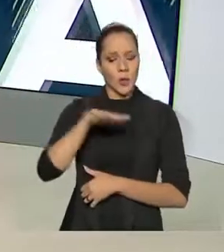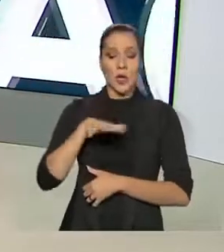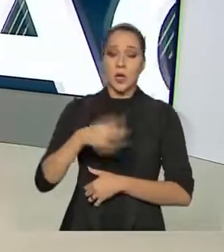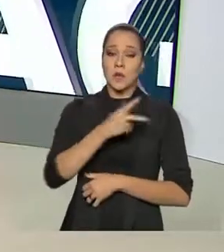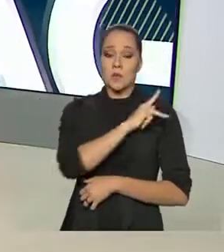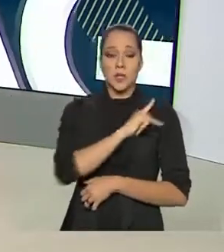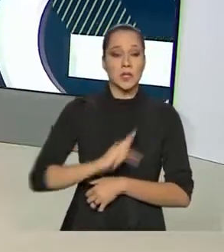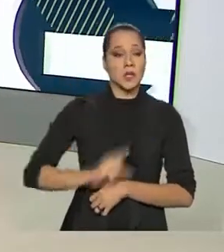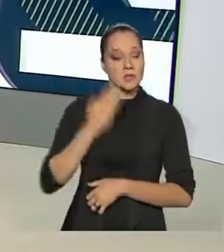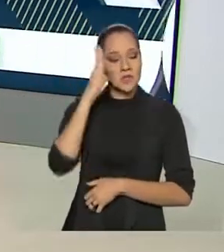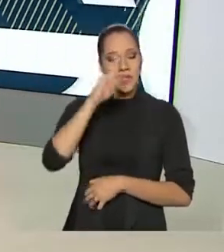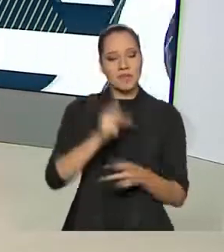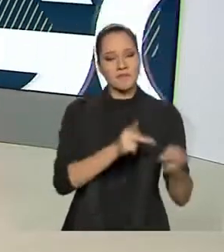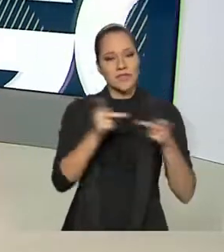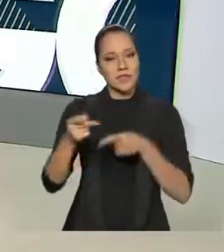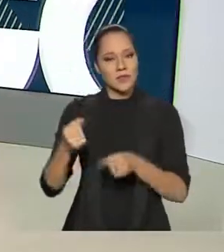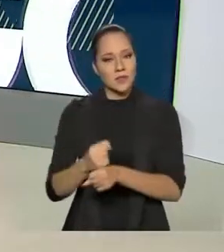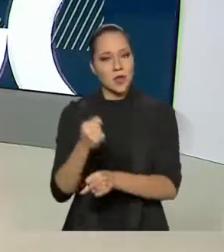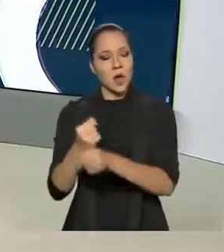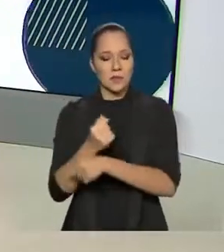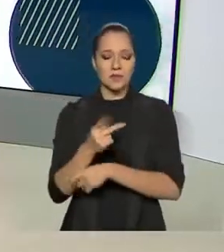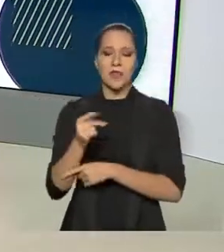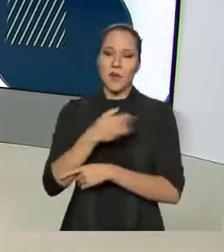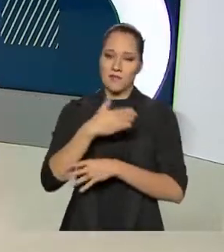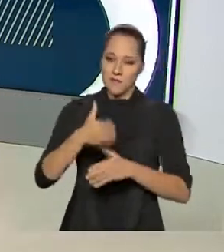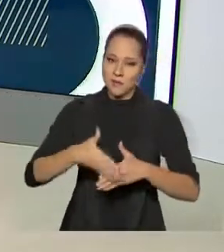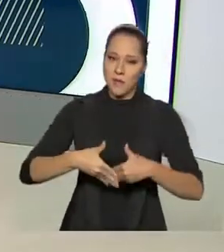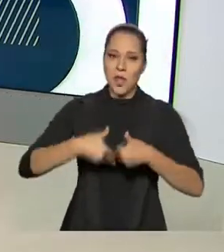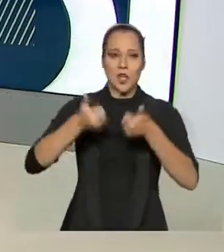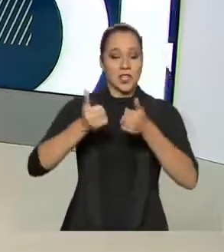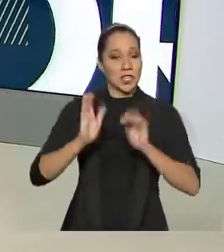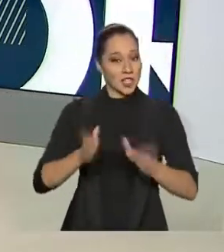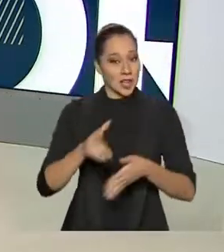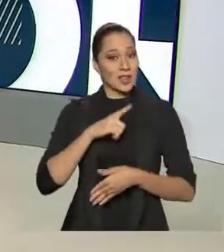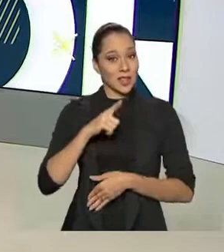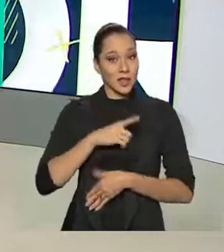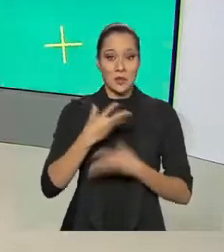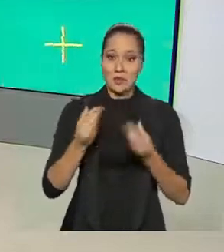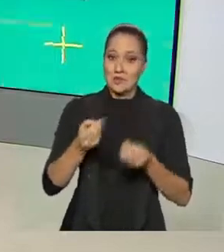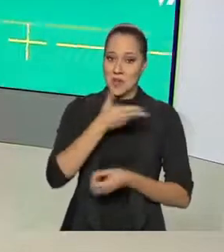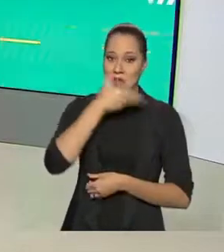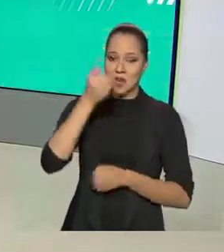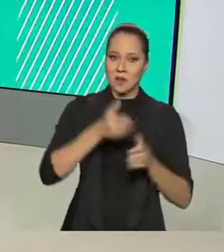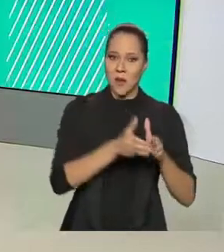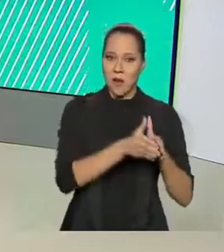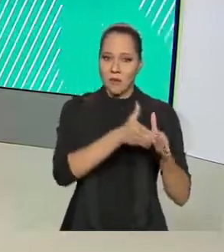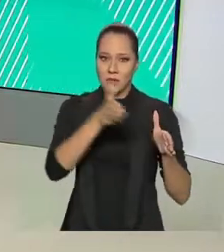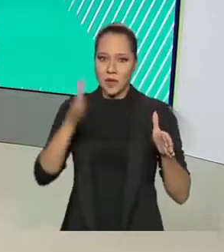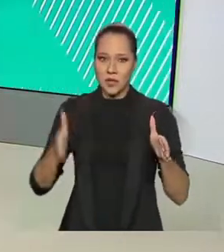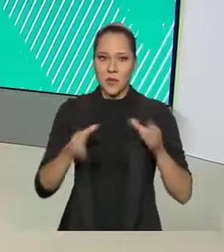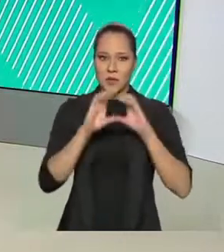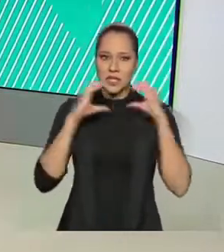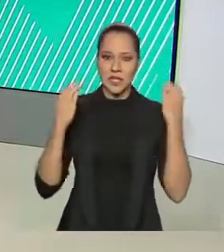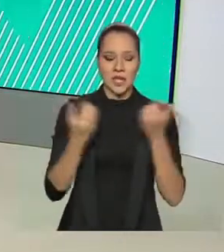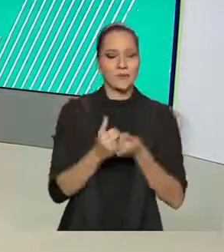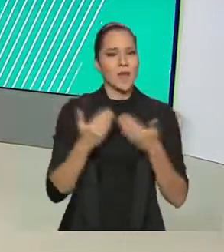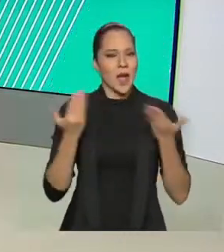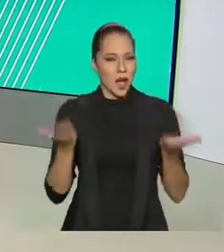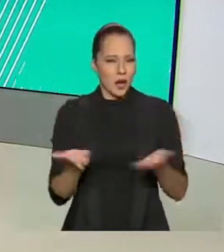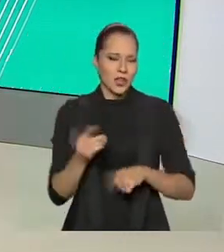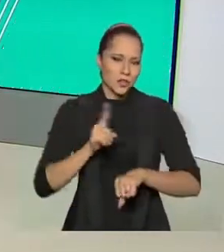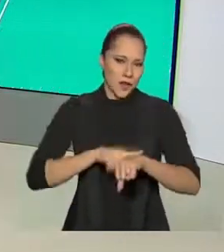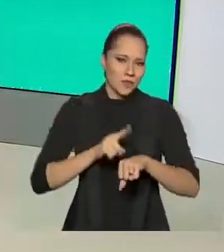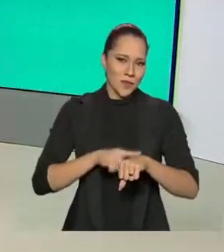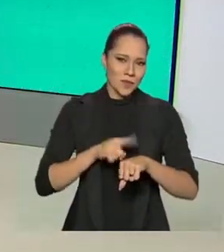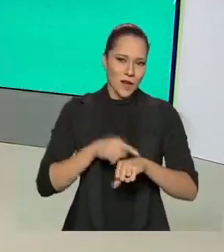presidente visita essa obra que vai trazer melhorias, na verdade já está trazendo melhorias e ampliação deste estádio. A gente sai agora para